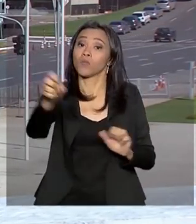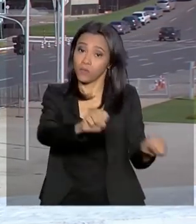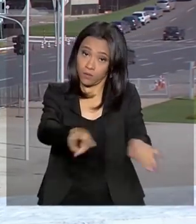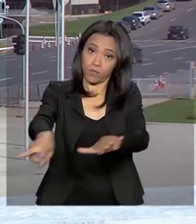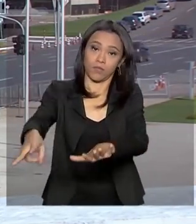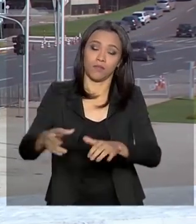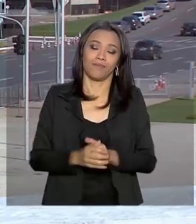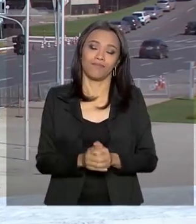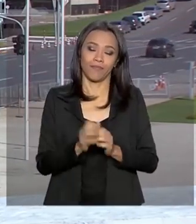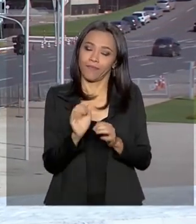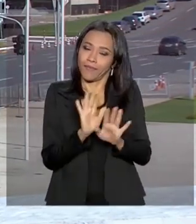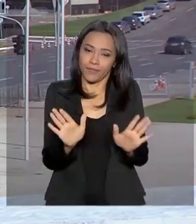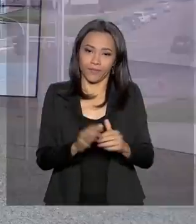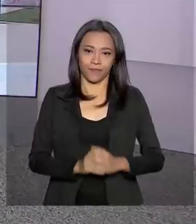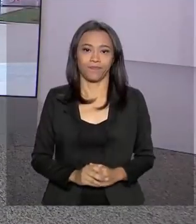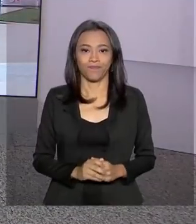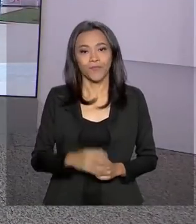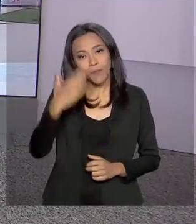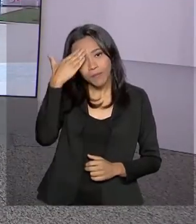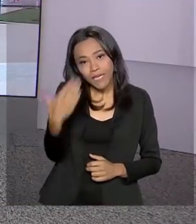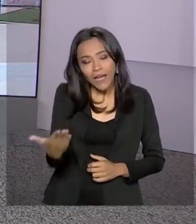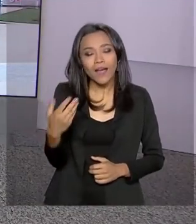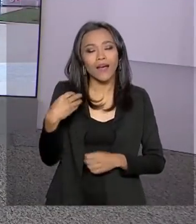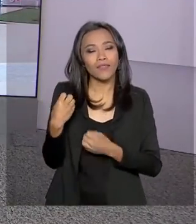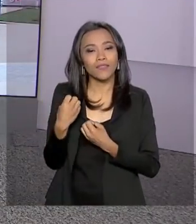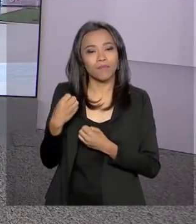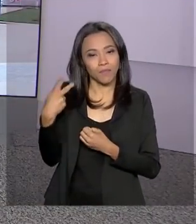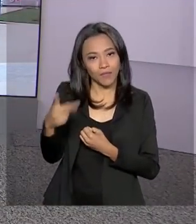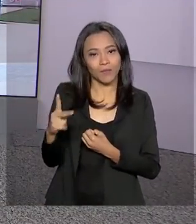isso, Carla, volto com você. Tá certo, Selma, muito obrigada então pela sua participação.